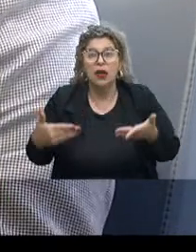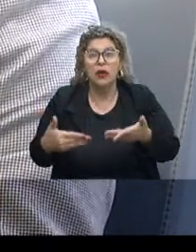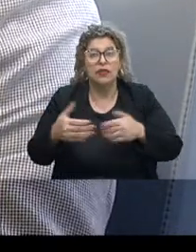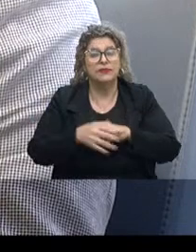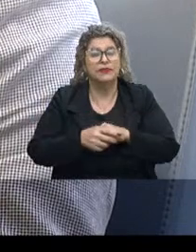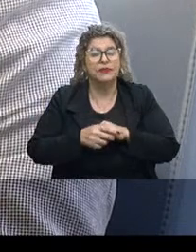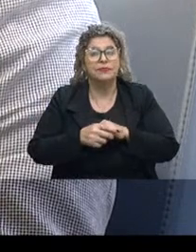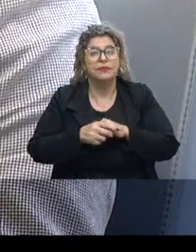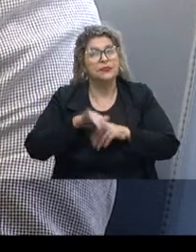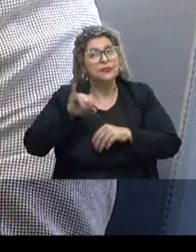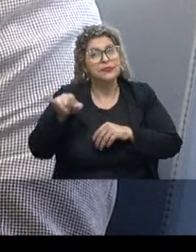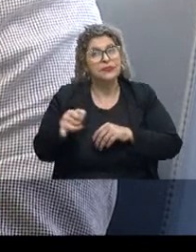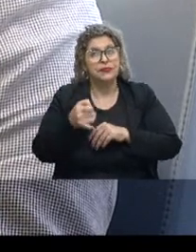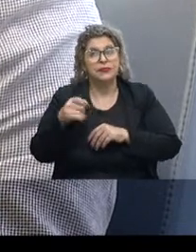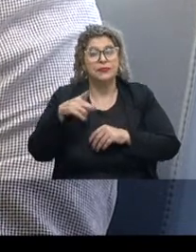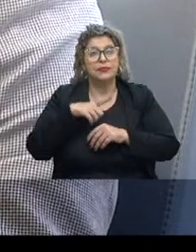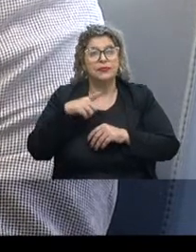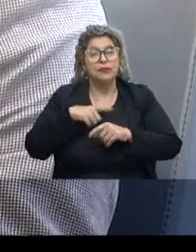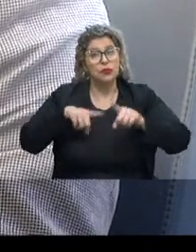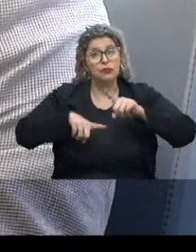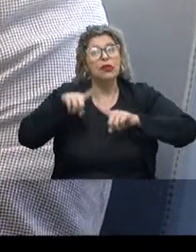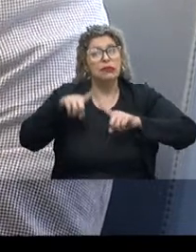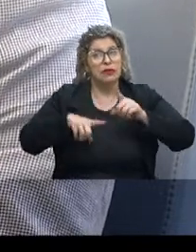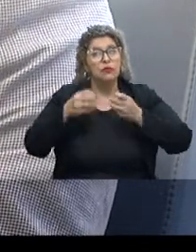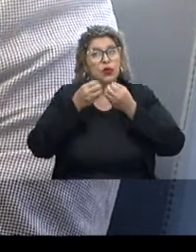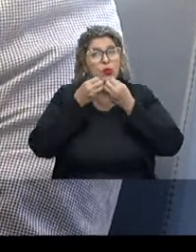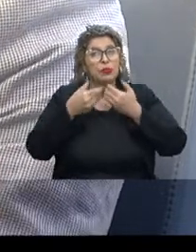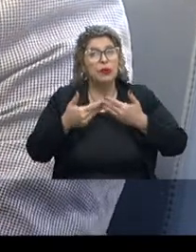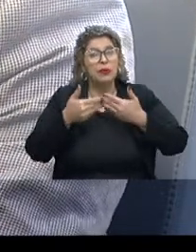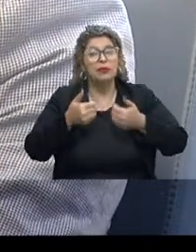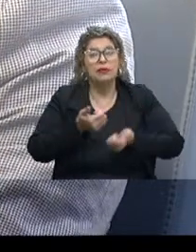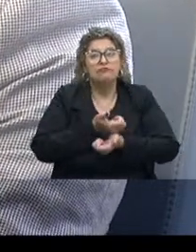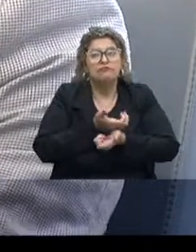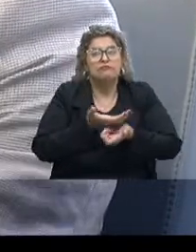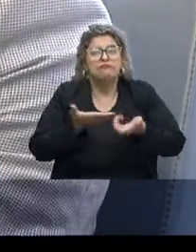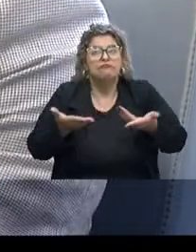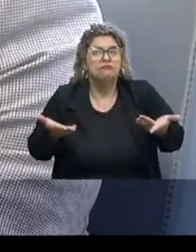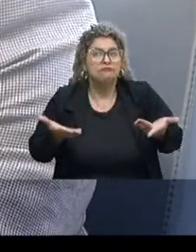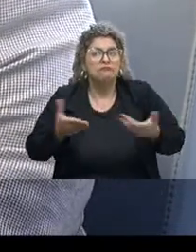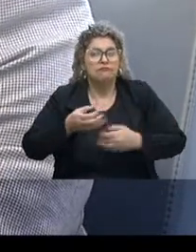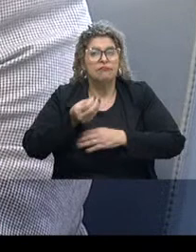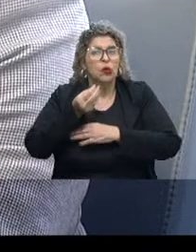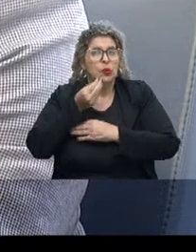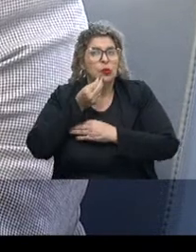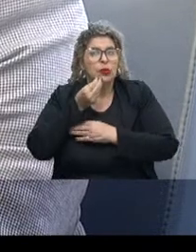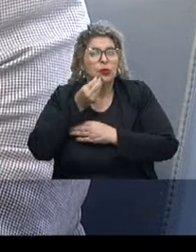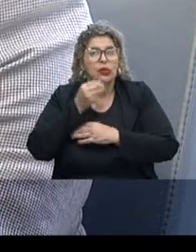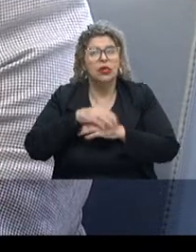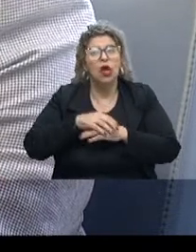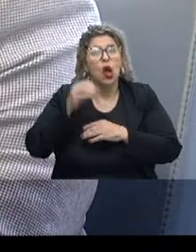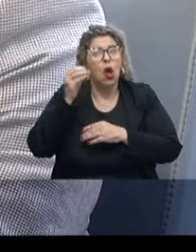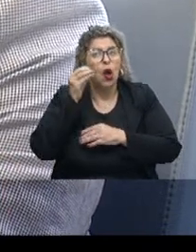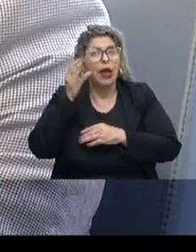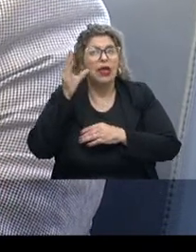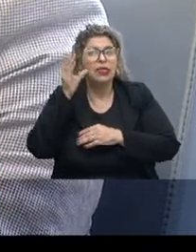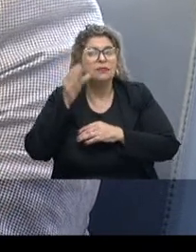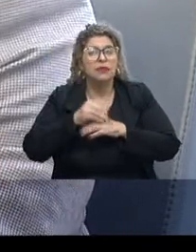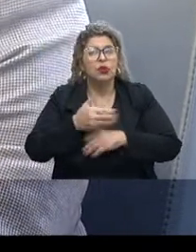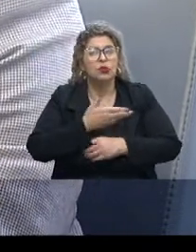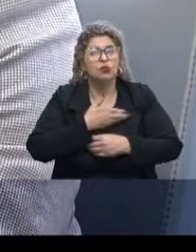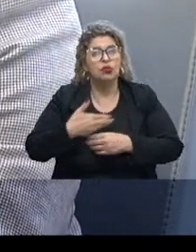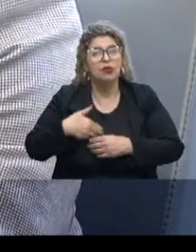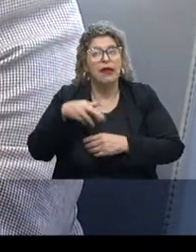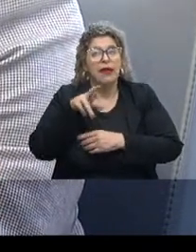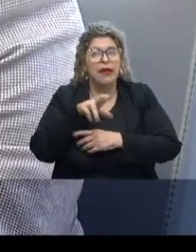Portanto, aproveitem, porque realmente é um material muito rico e nós vamos distribuir depois, obviamente, de conhecimento público, ou está no site do programa,